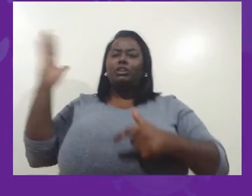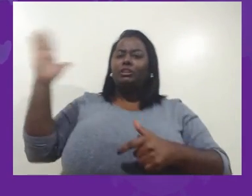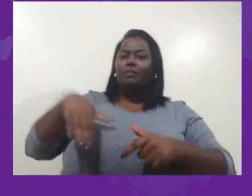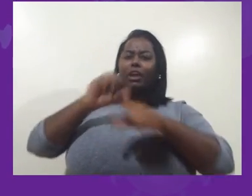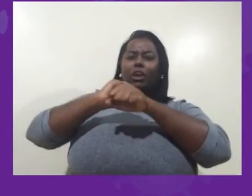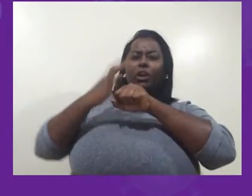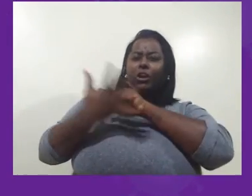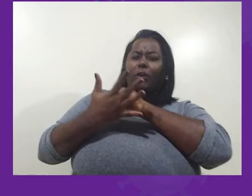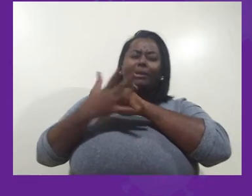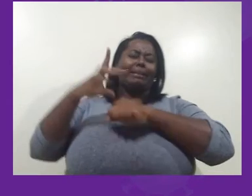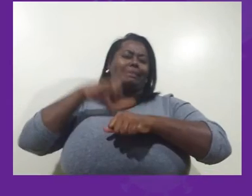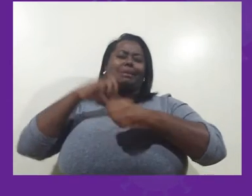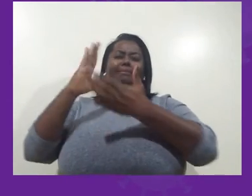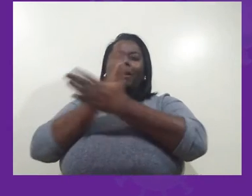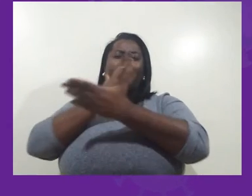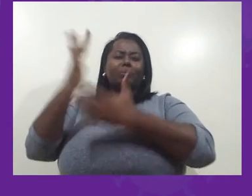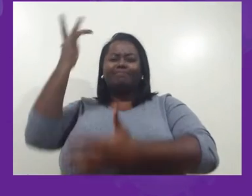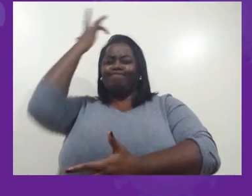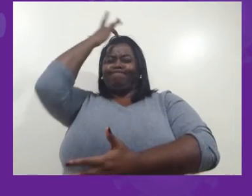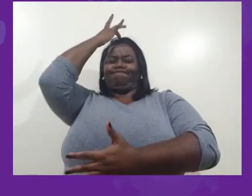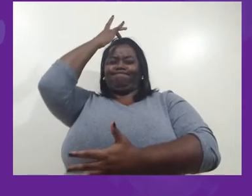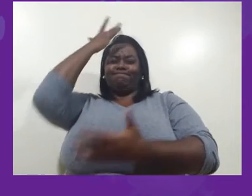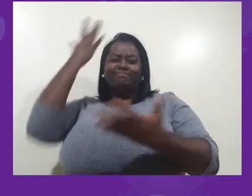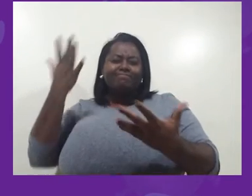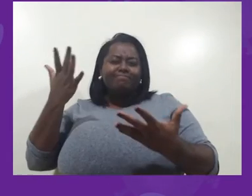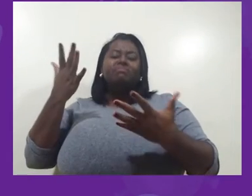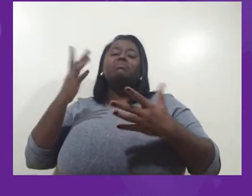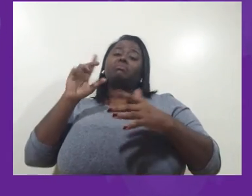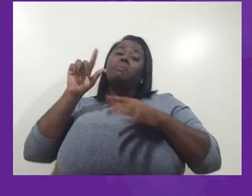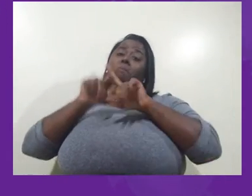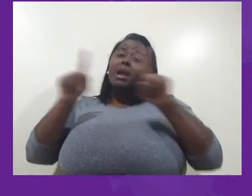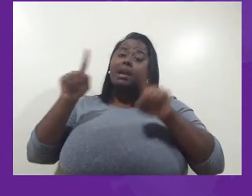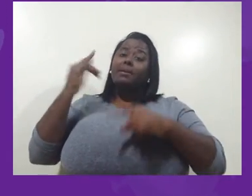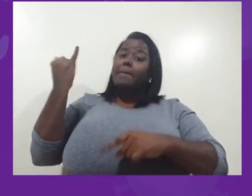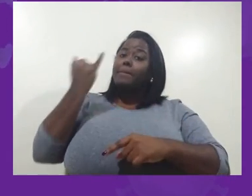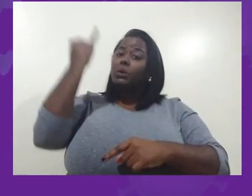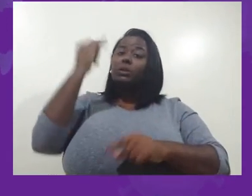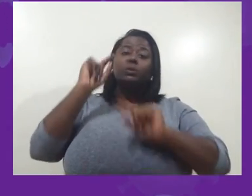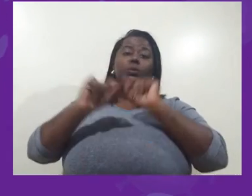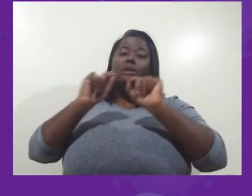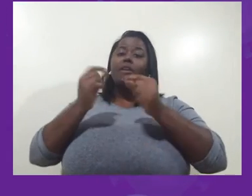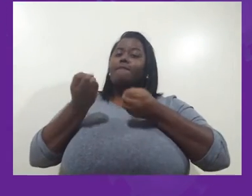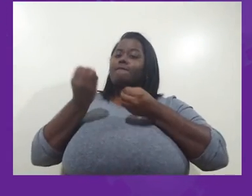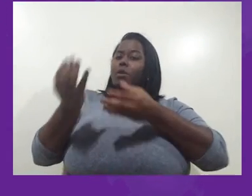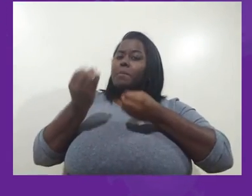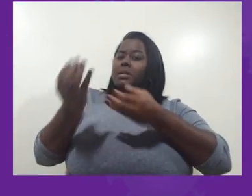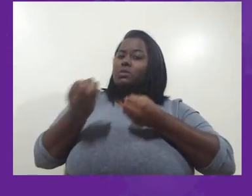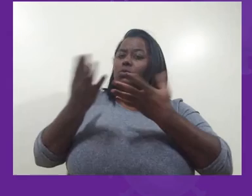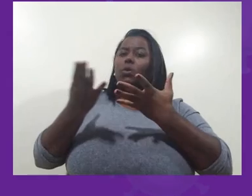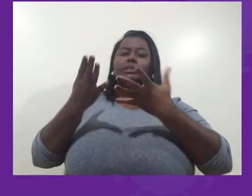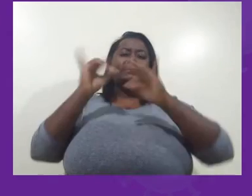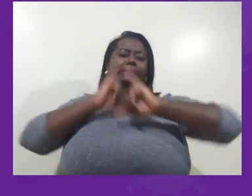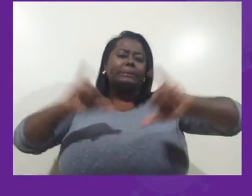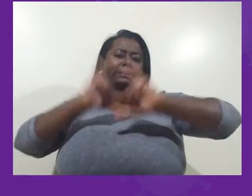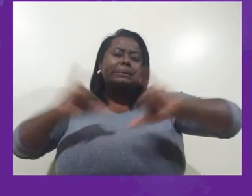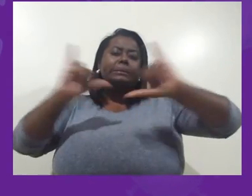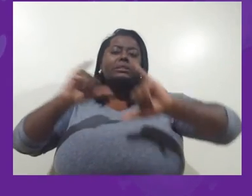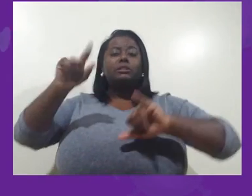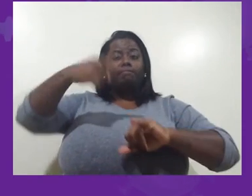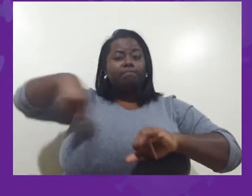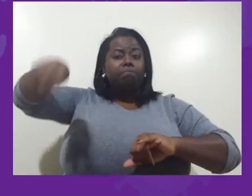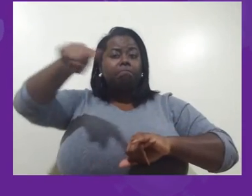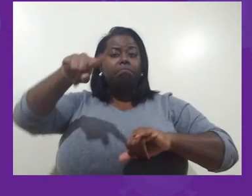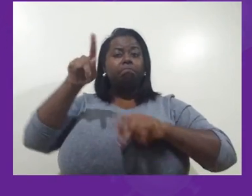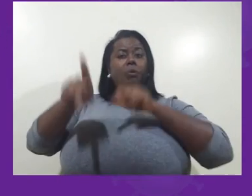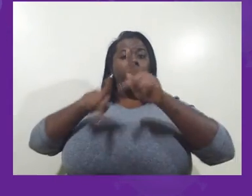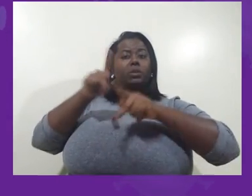conceitos. É importante que quem está ouvindo todo esse tipo de reportagem fique atento